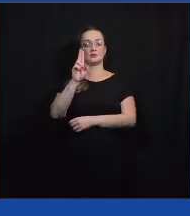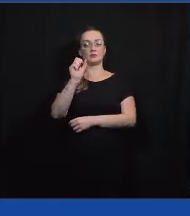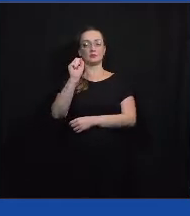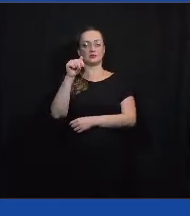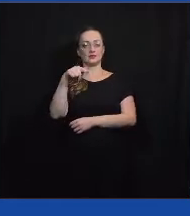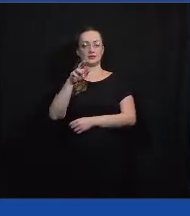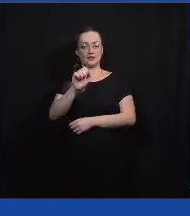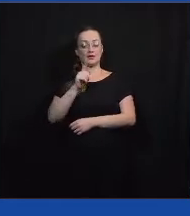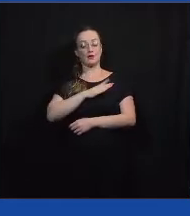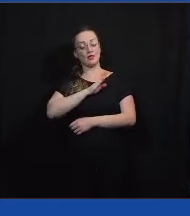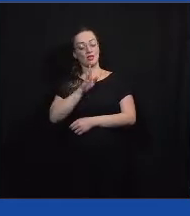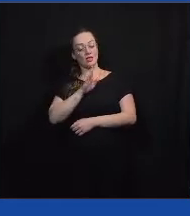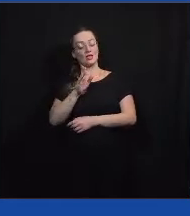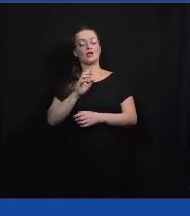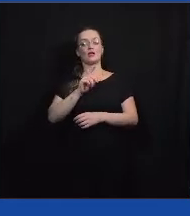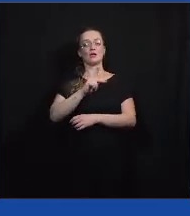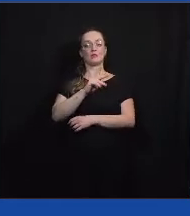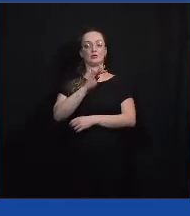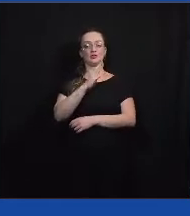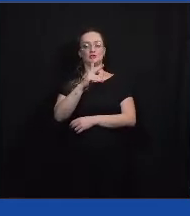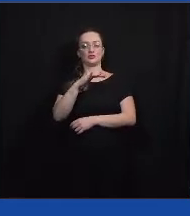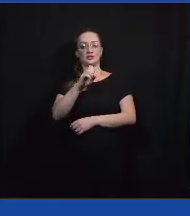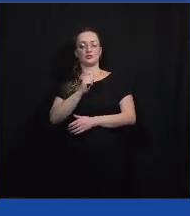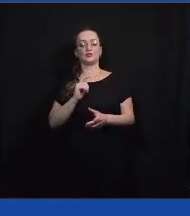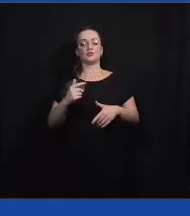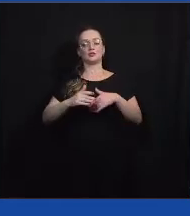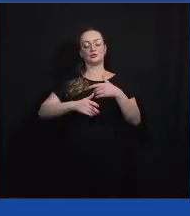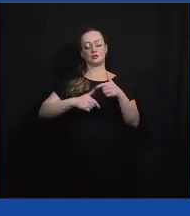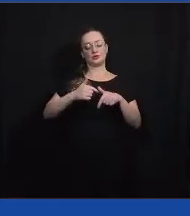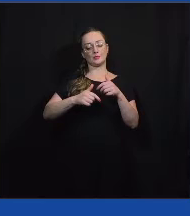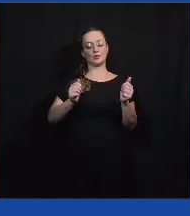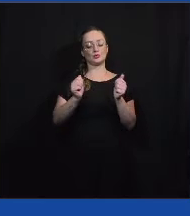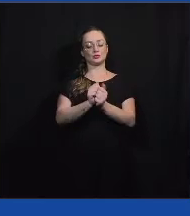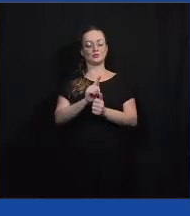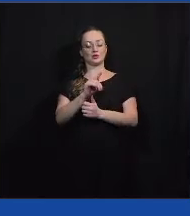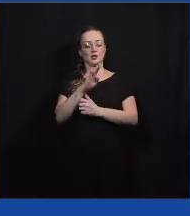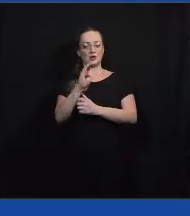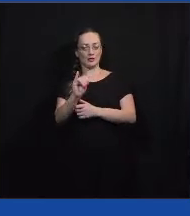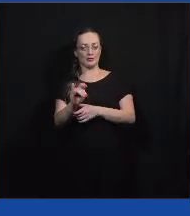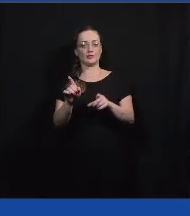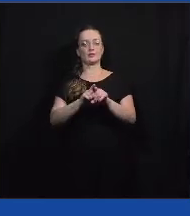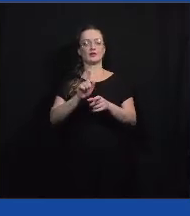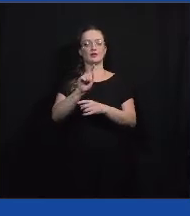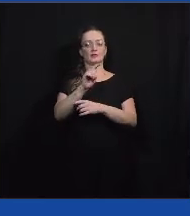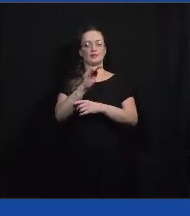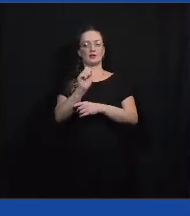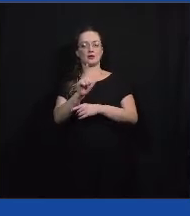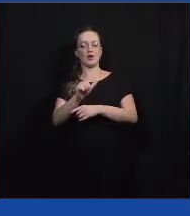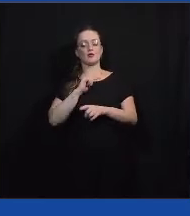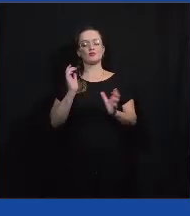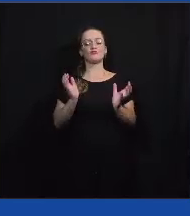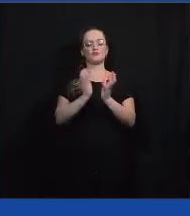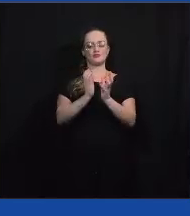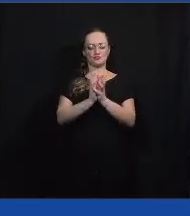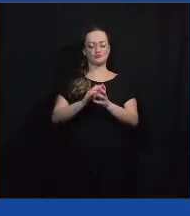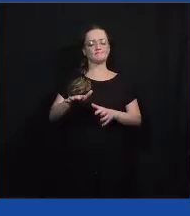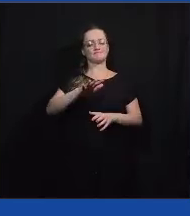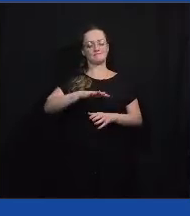agora no Politize a gente atua junto com a Gabi, com o Gabriel, com a Milene, o Benk, todo o time Politize também,